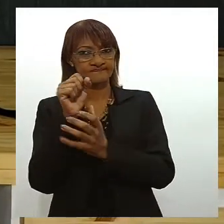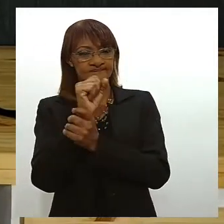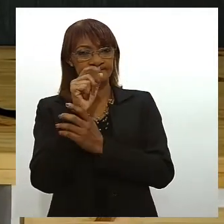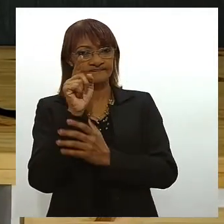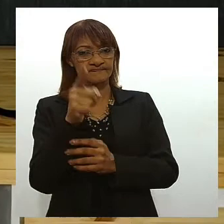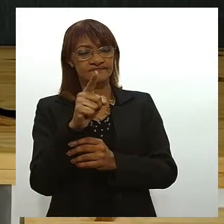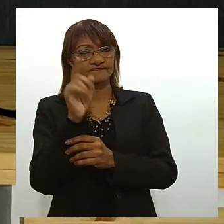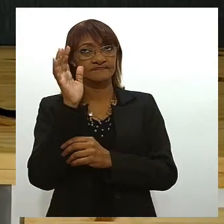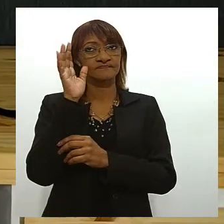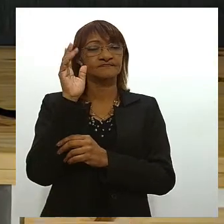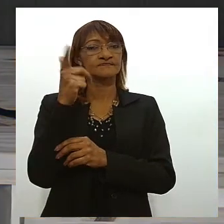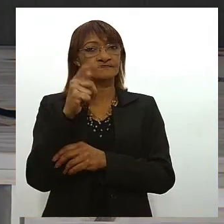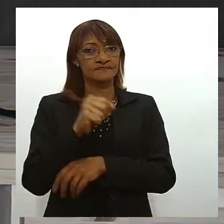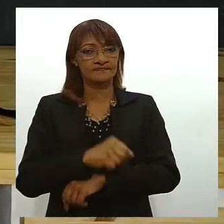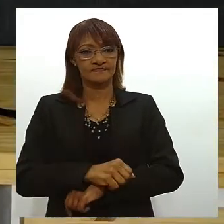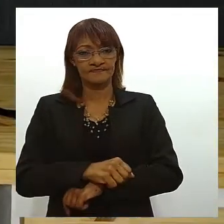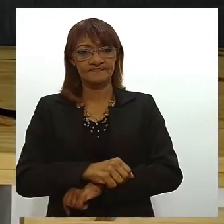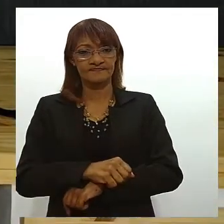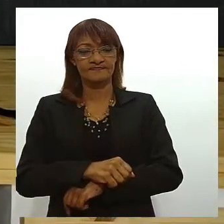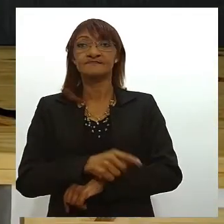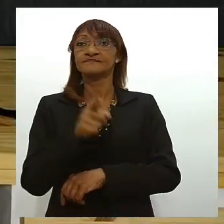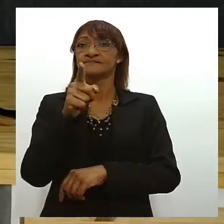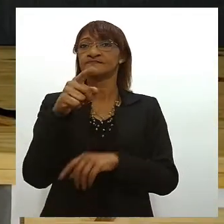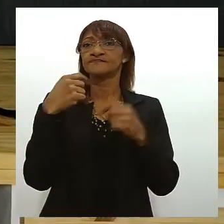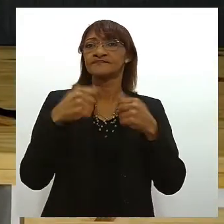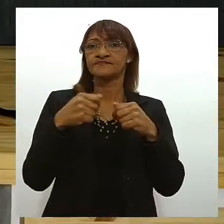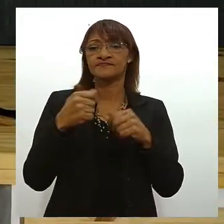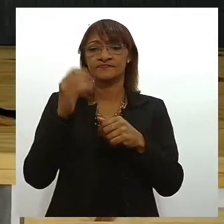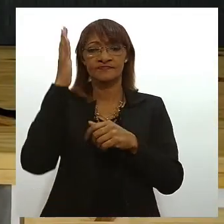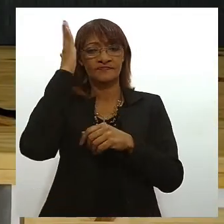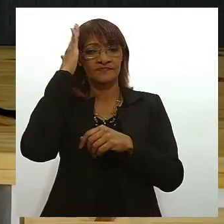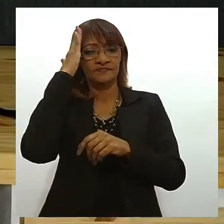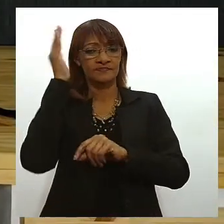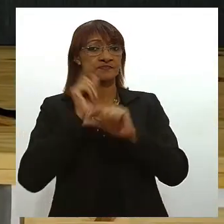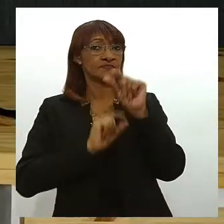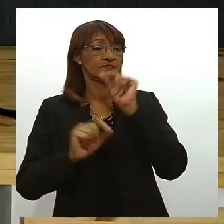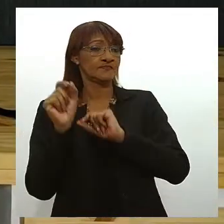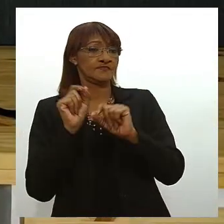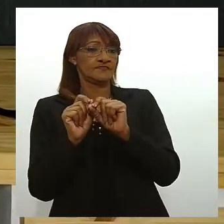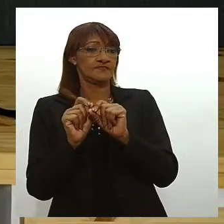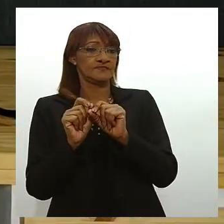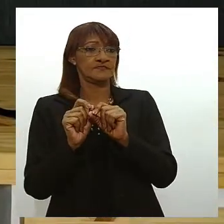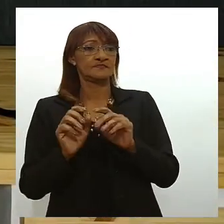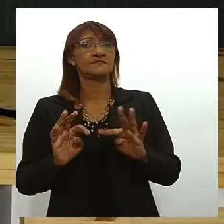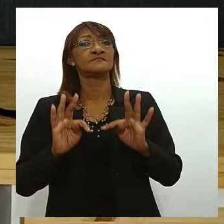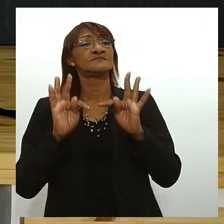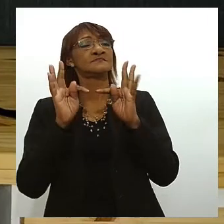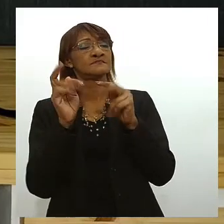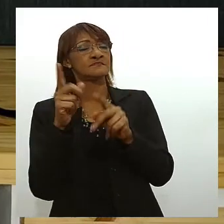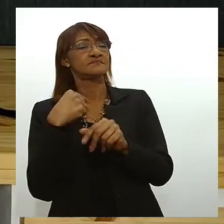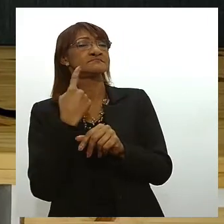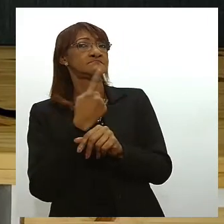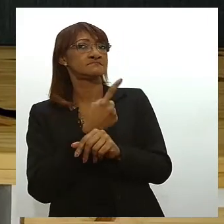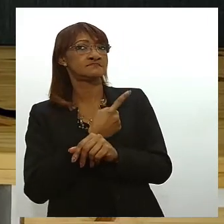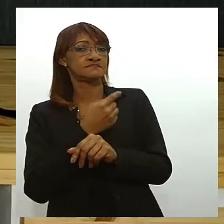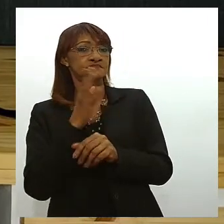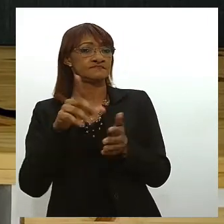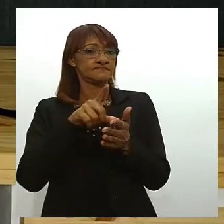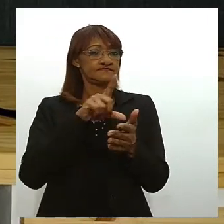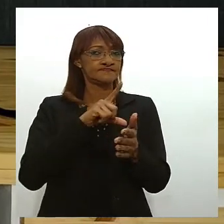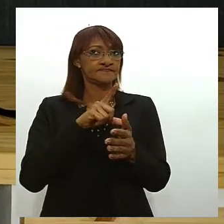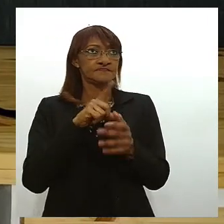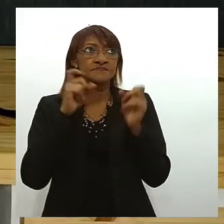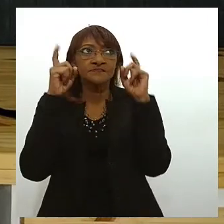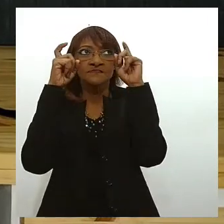caso venha essas dificuldades o que você precisa entender disso é o seguinte todos já passamos ou iremos passar por momentos de